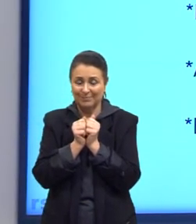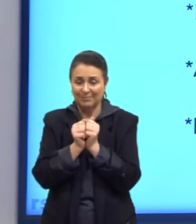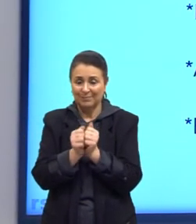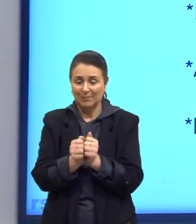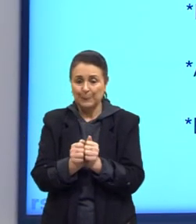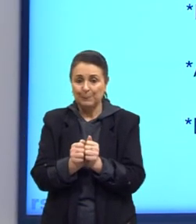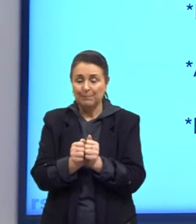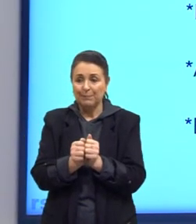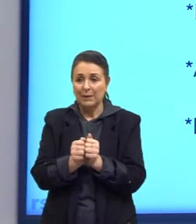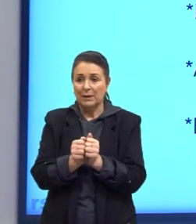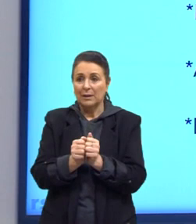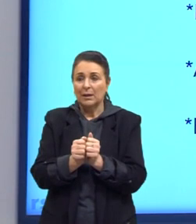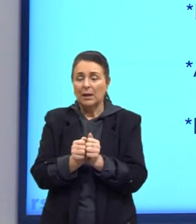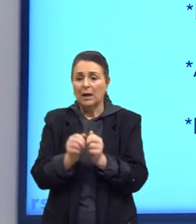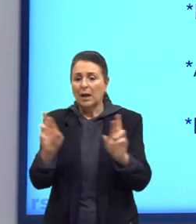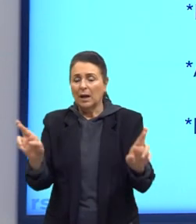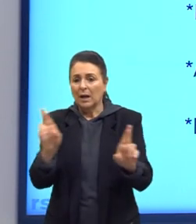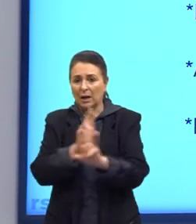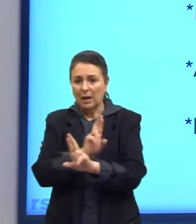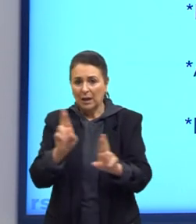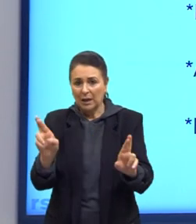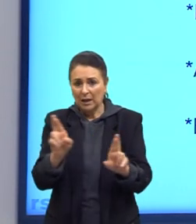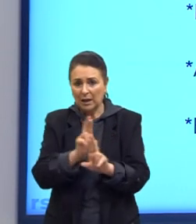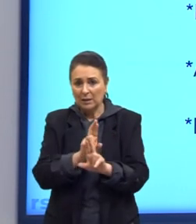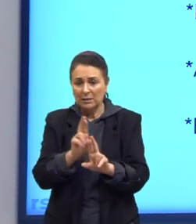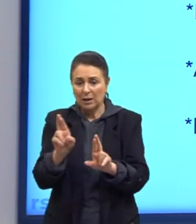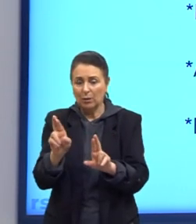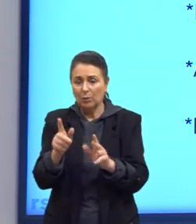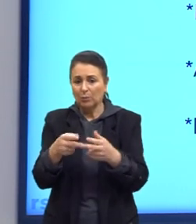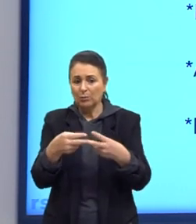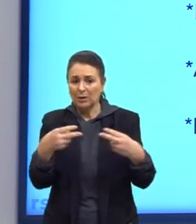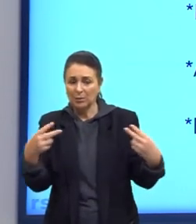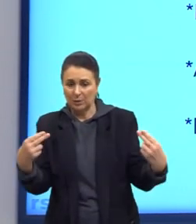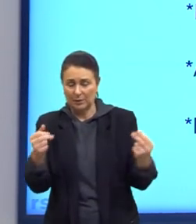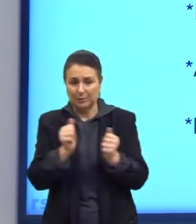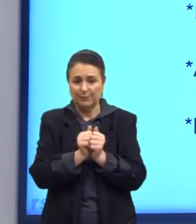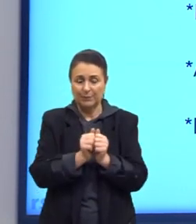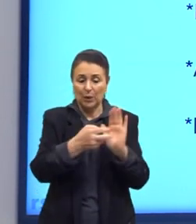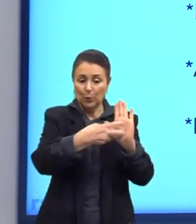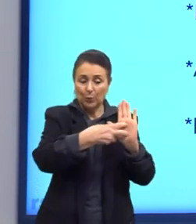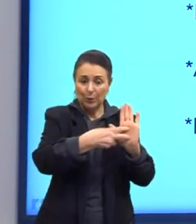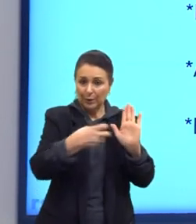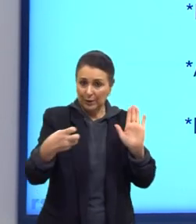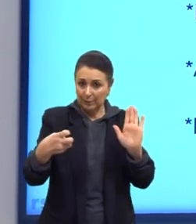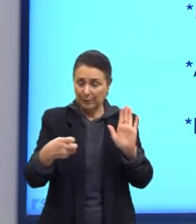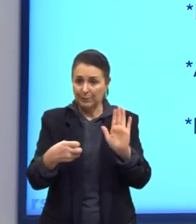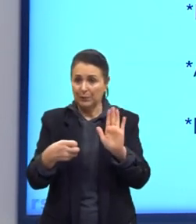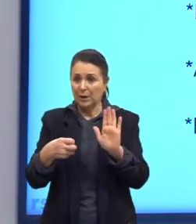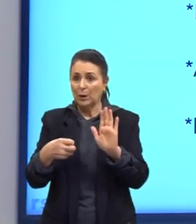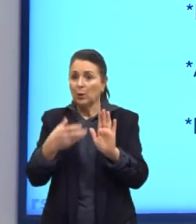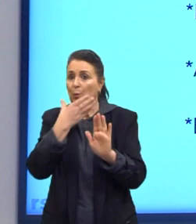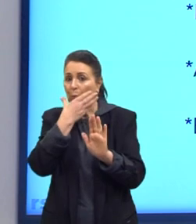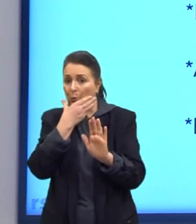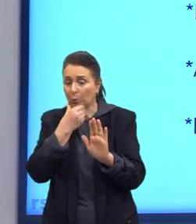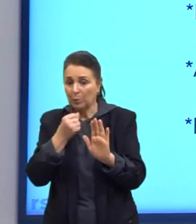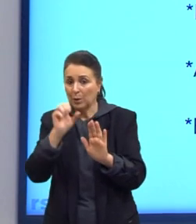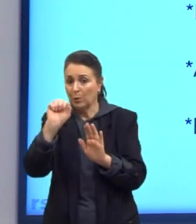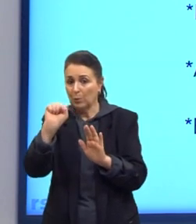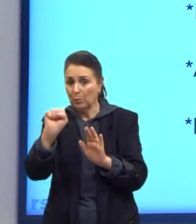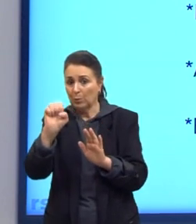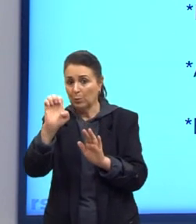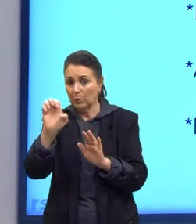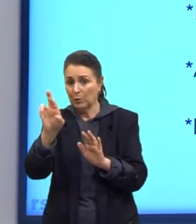Turma, a relação, por exemplo, entre esses fatores da criminalidade, aqui, esse sociólogo, Sérgio Paulo Pinheiro,